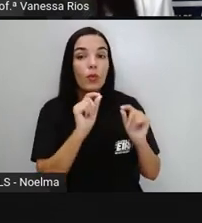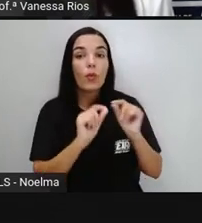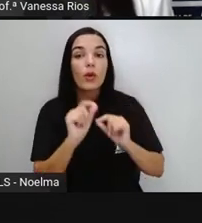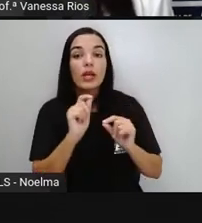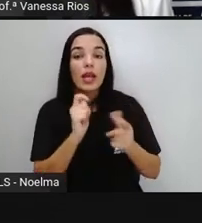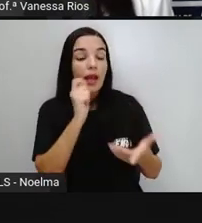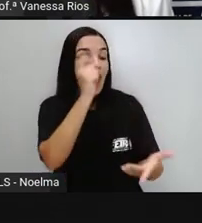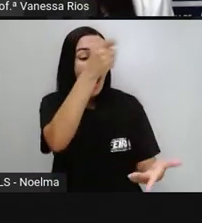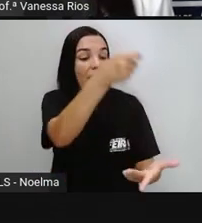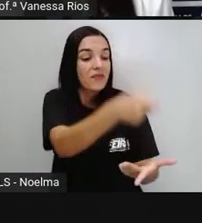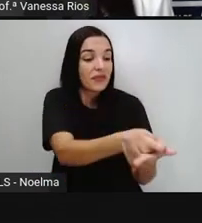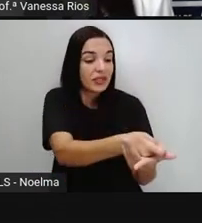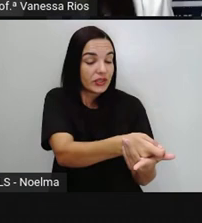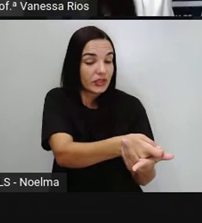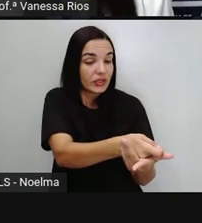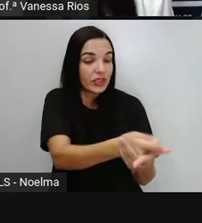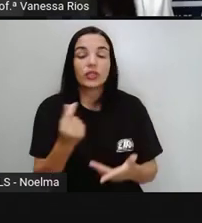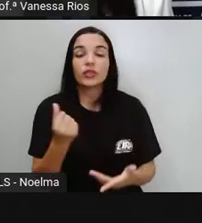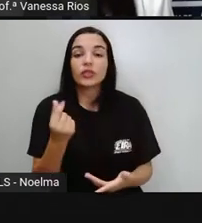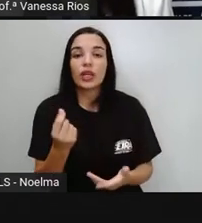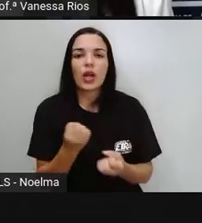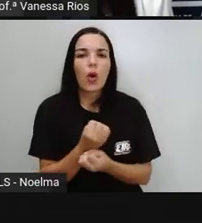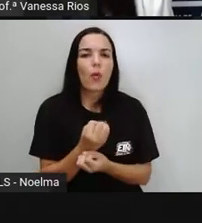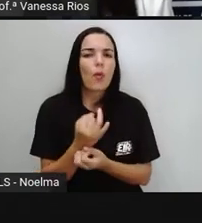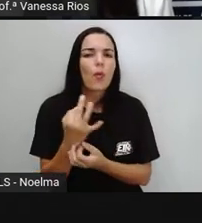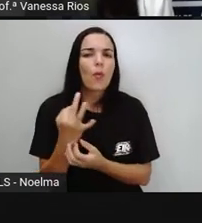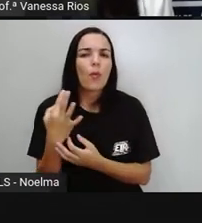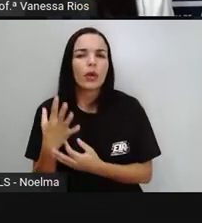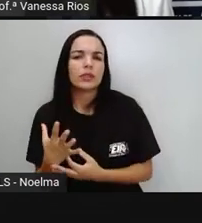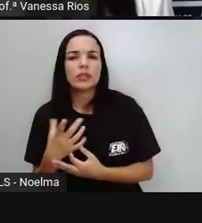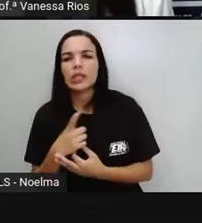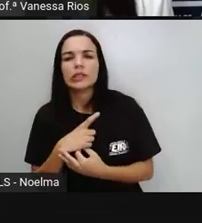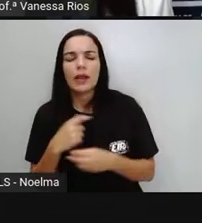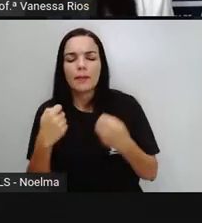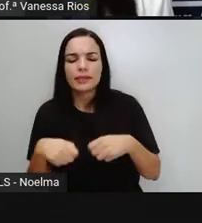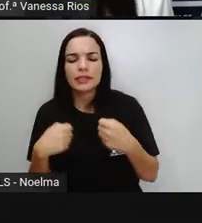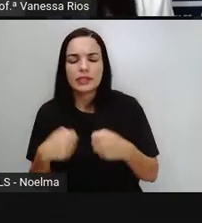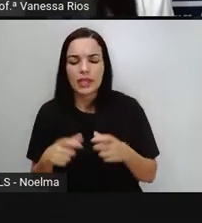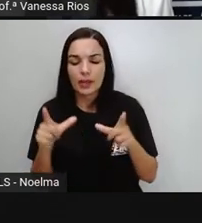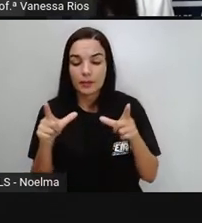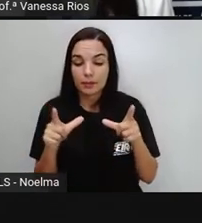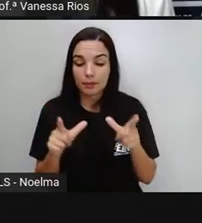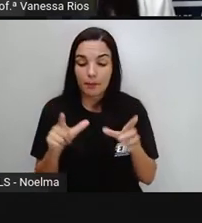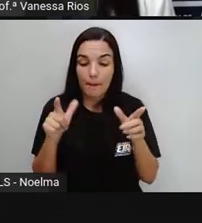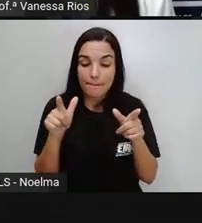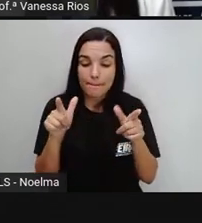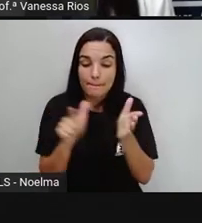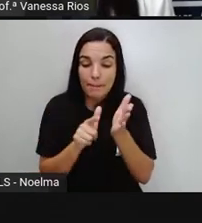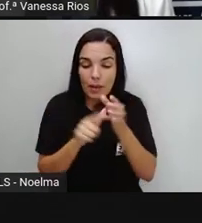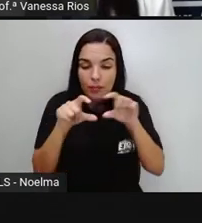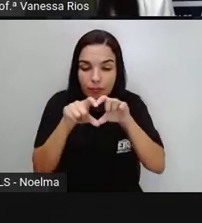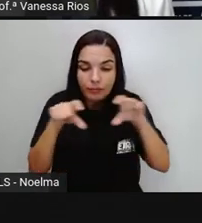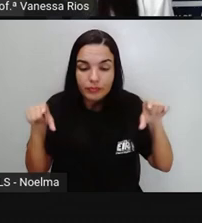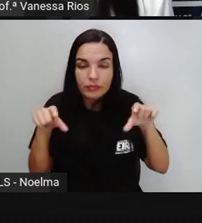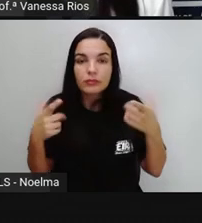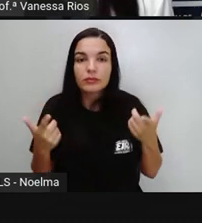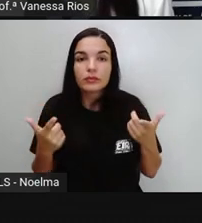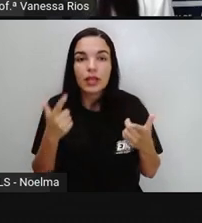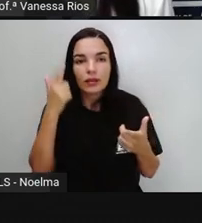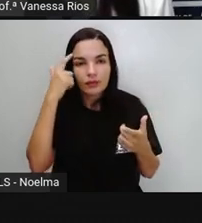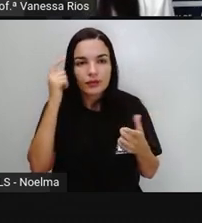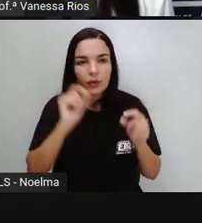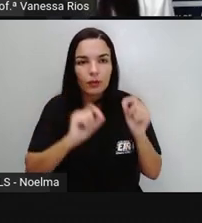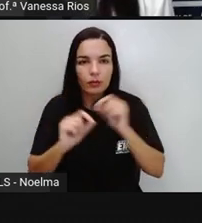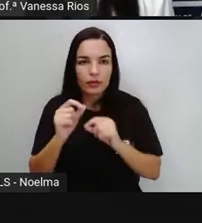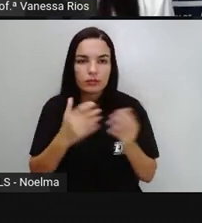efetuar O pagamento Quantas cédulas De cada valor Ele poderá utilizar Então olha só O notebook Que